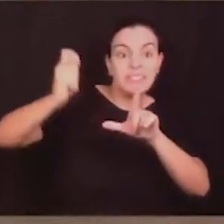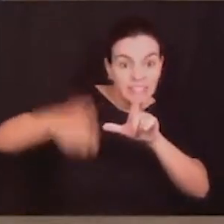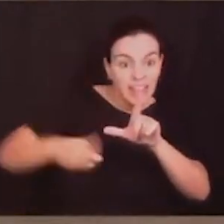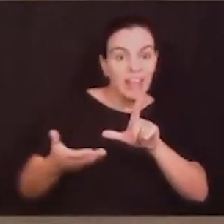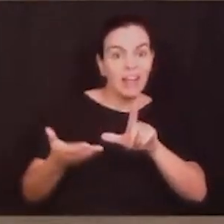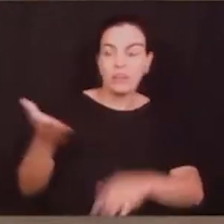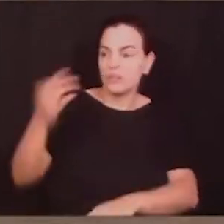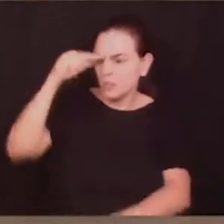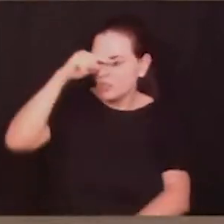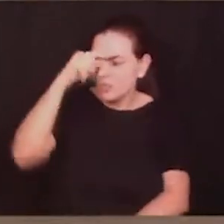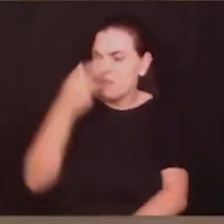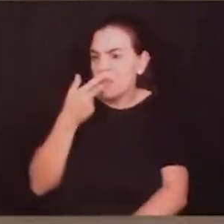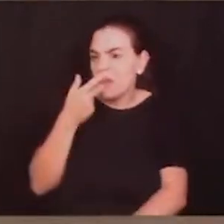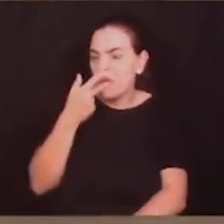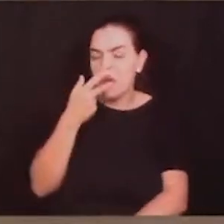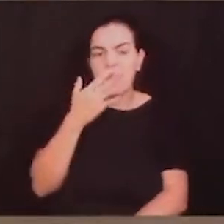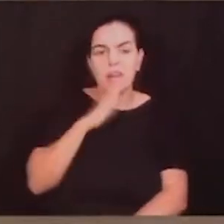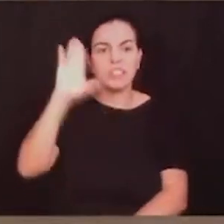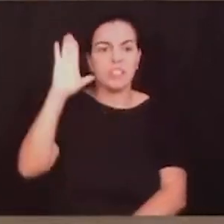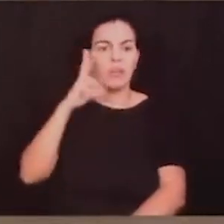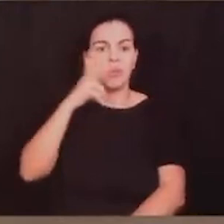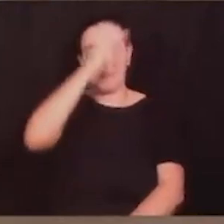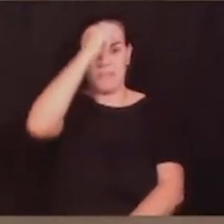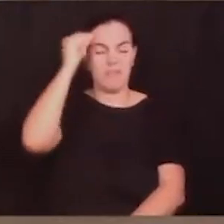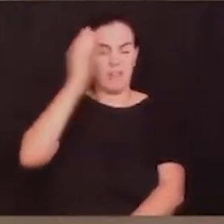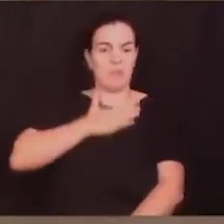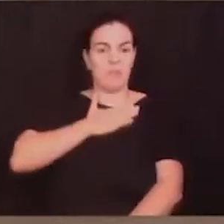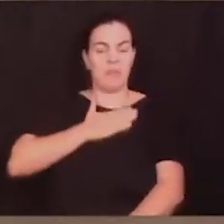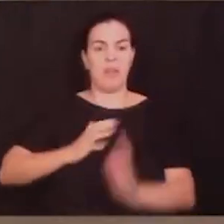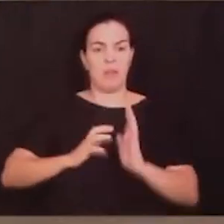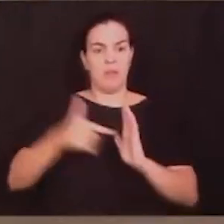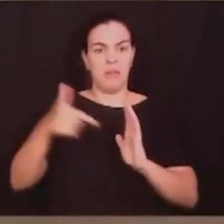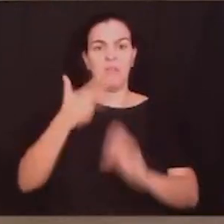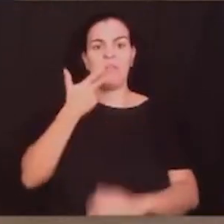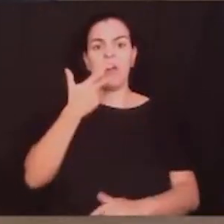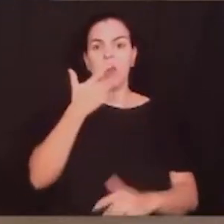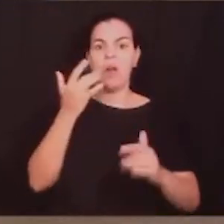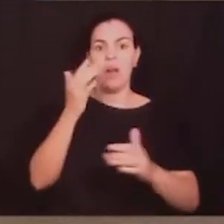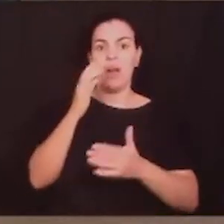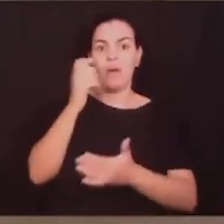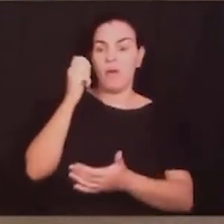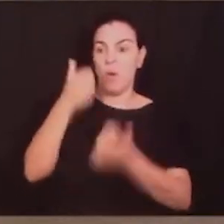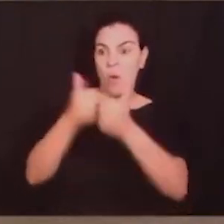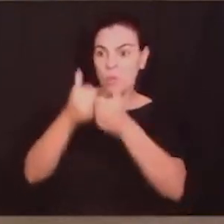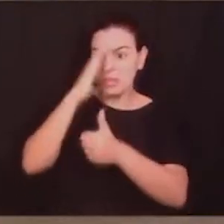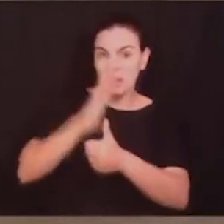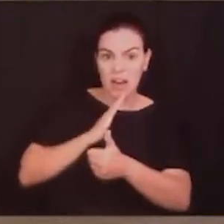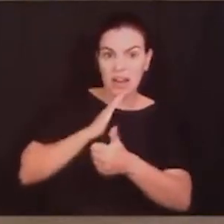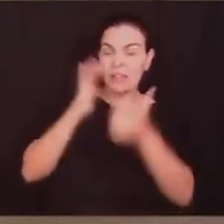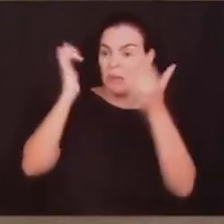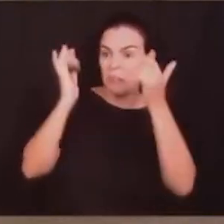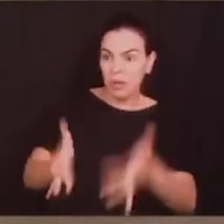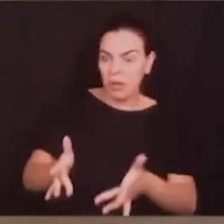candidato a prefeito do meu partido já abriu mão da tarifa zero. Na verdade, vereador, eu quero só esclarecer para senhor e para a população que ele não